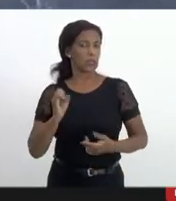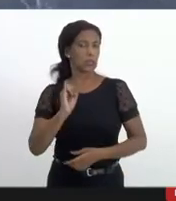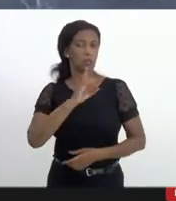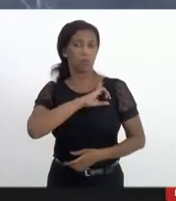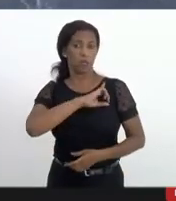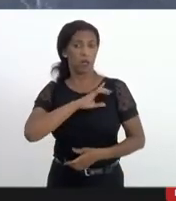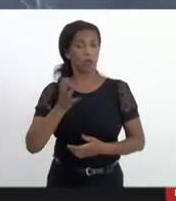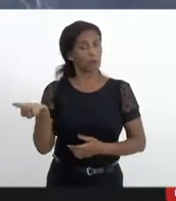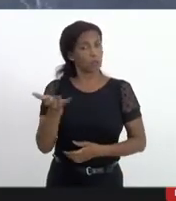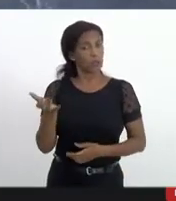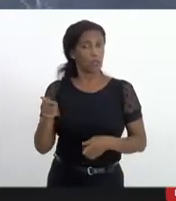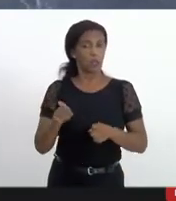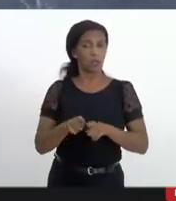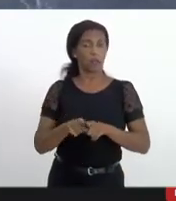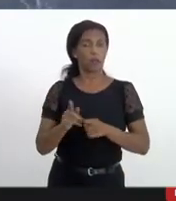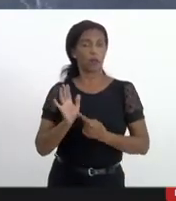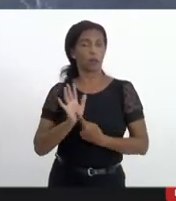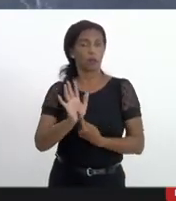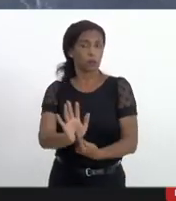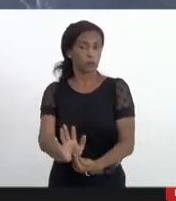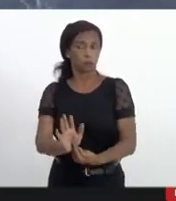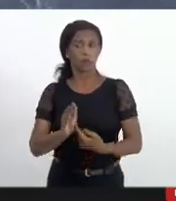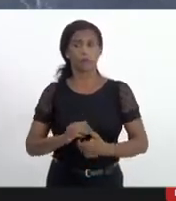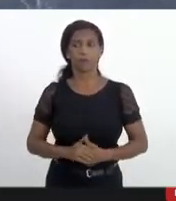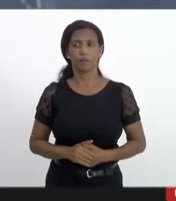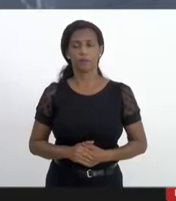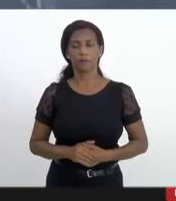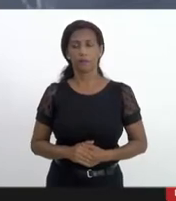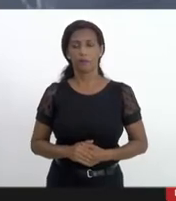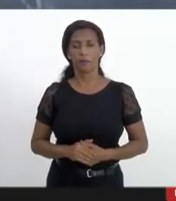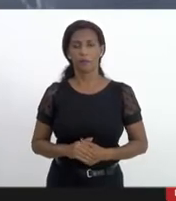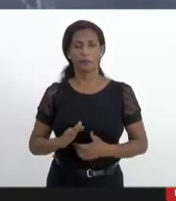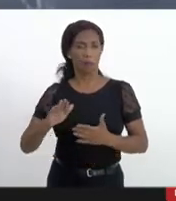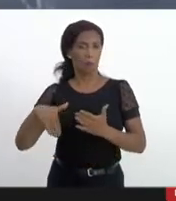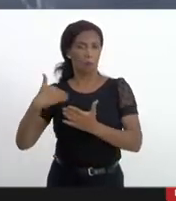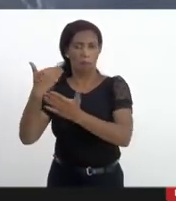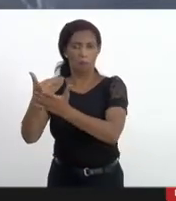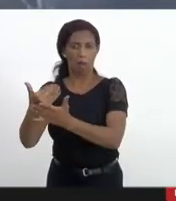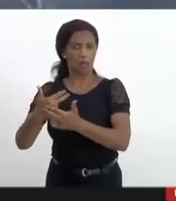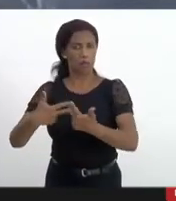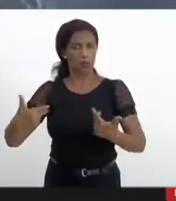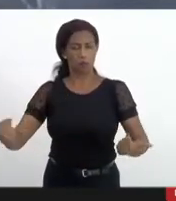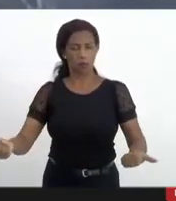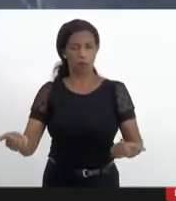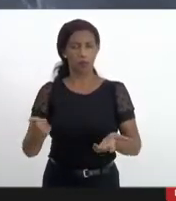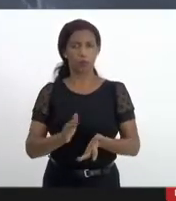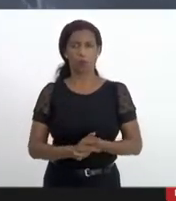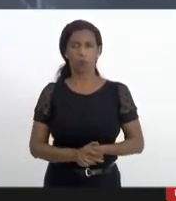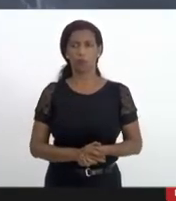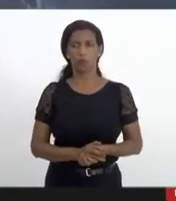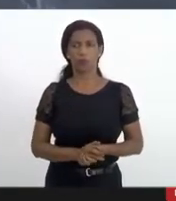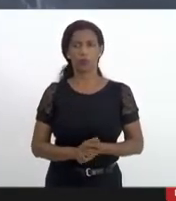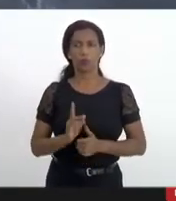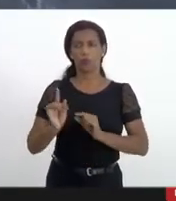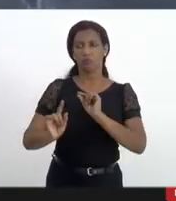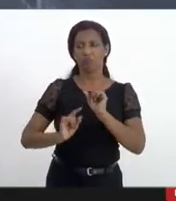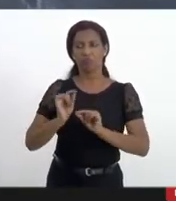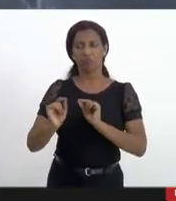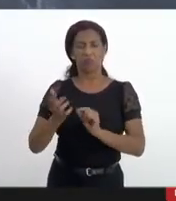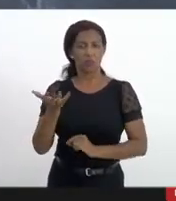delegado quiser acrescentar algo mais algo enfim que queira